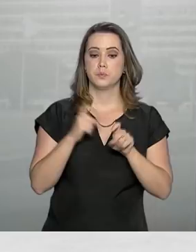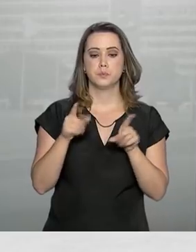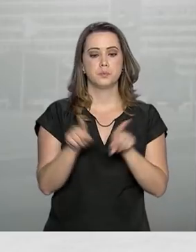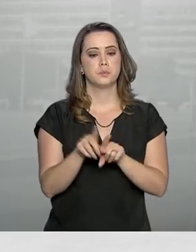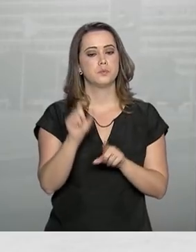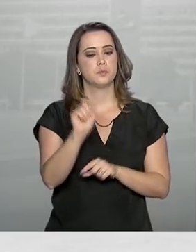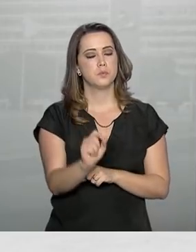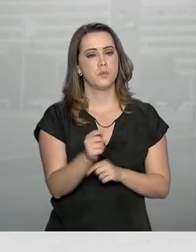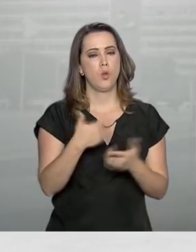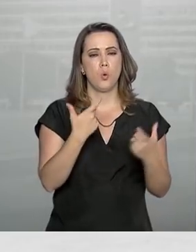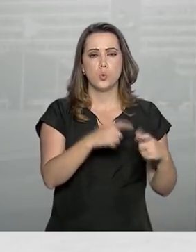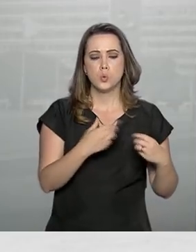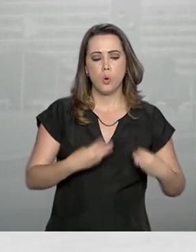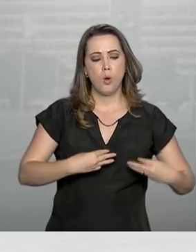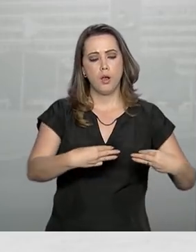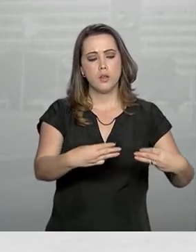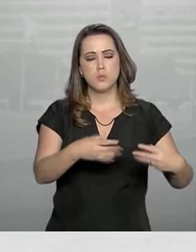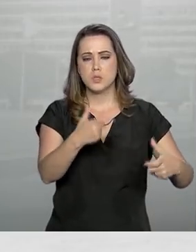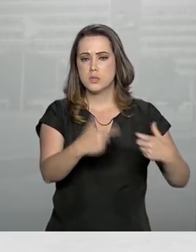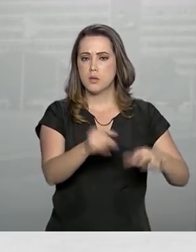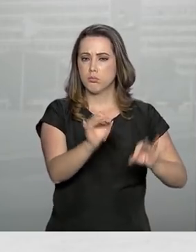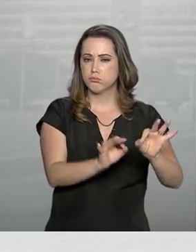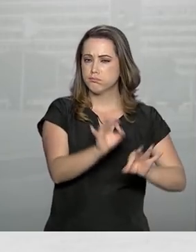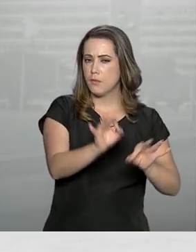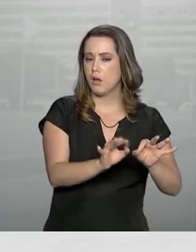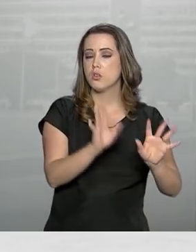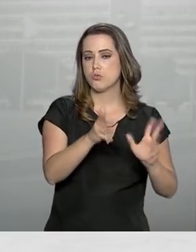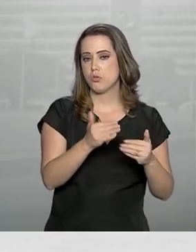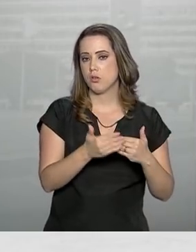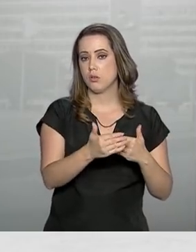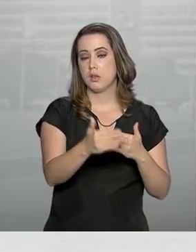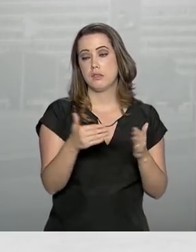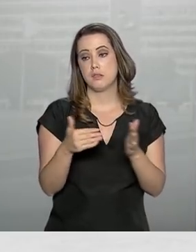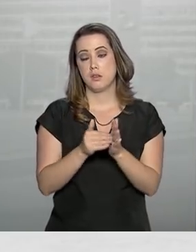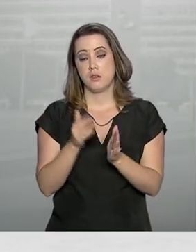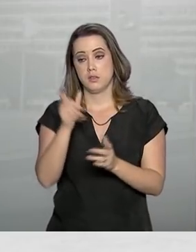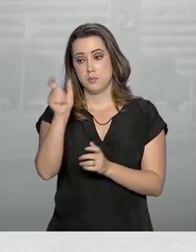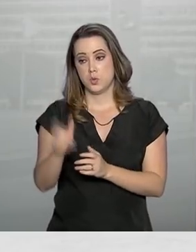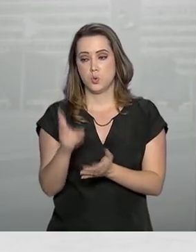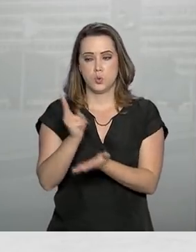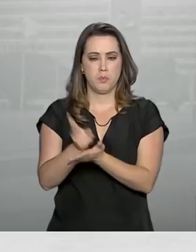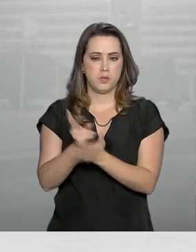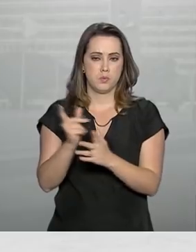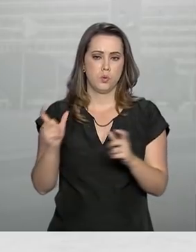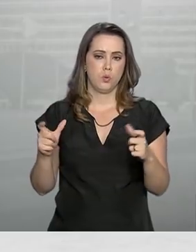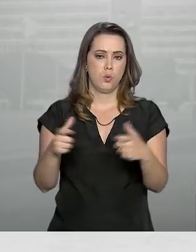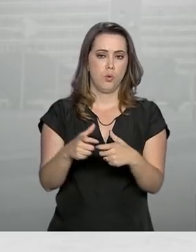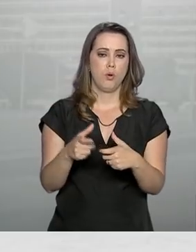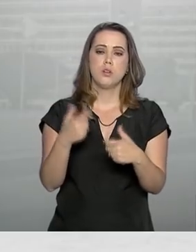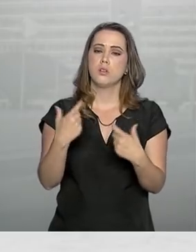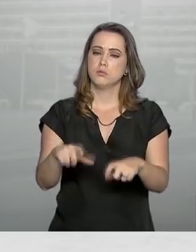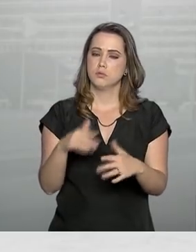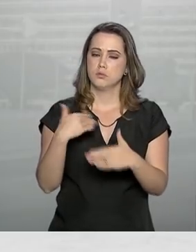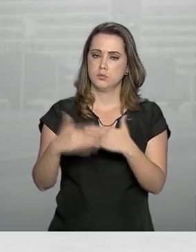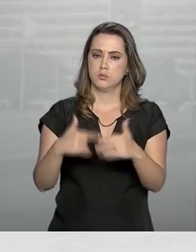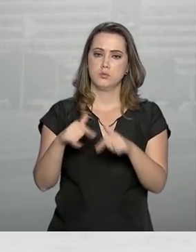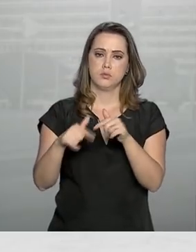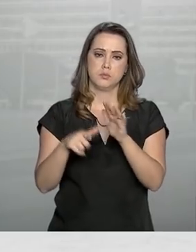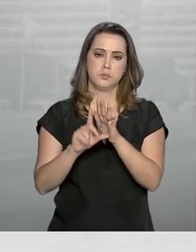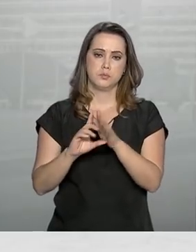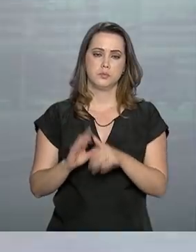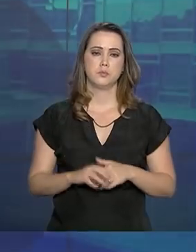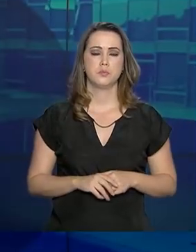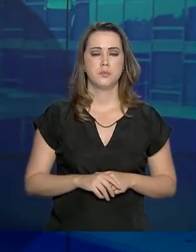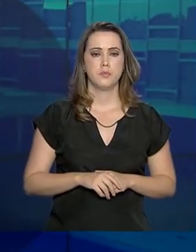adequação dos espaços físicos já está em processo. Até lá, os servidores permanecem no mesmo local onde já desempenham suas